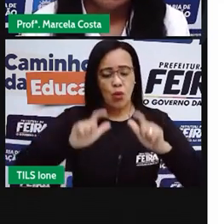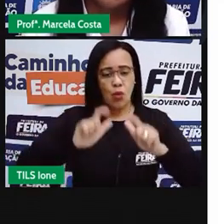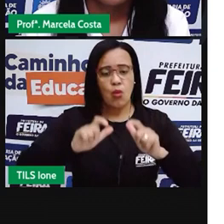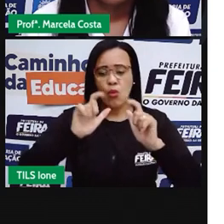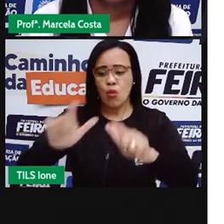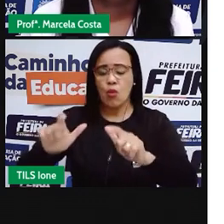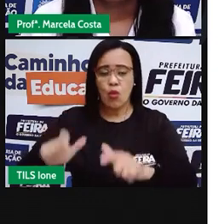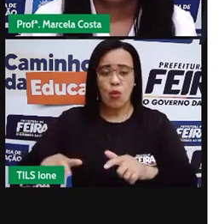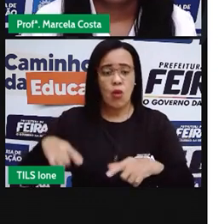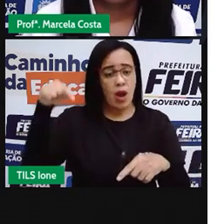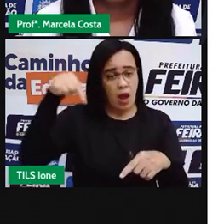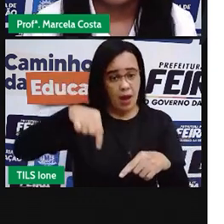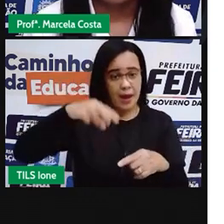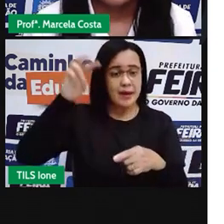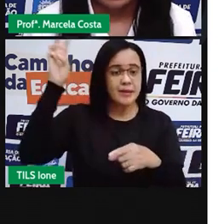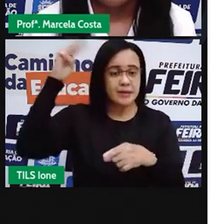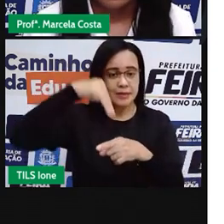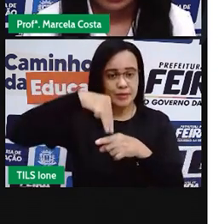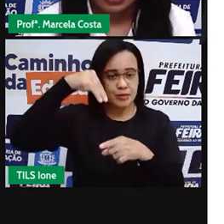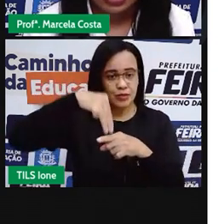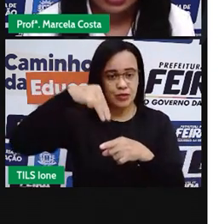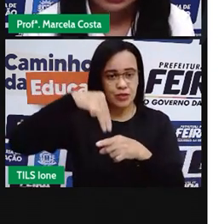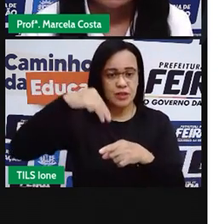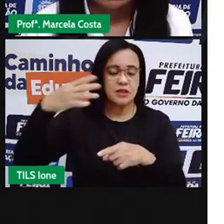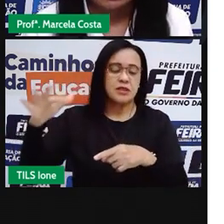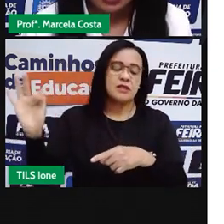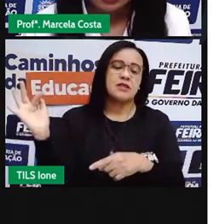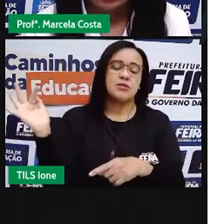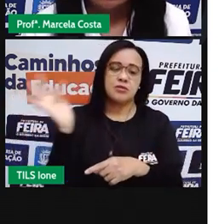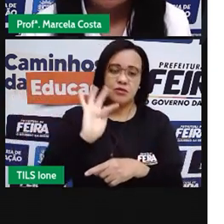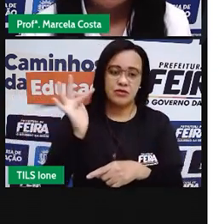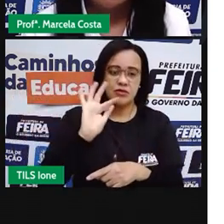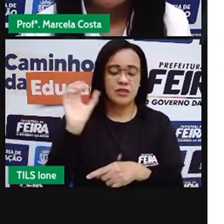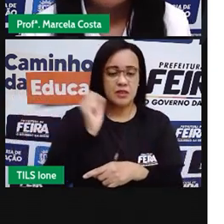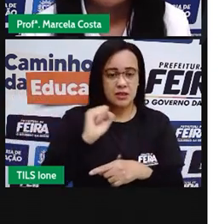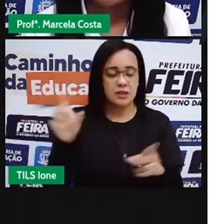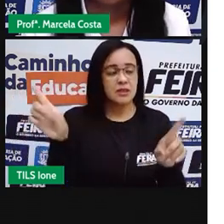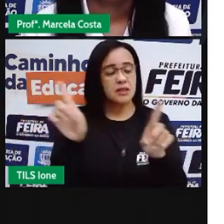município, pensando nas avenidas. Tá certo?